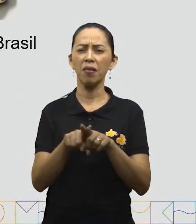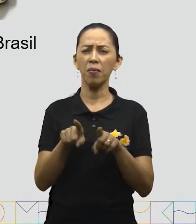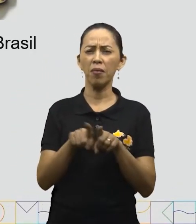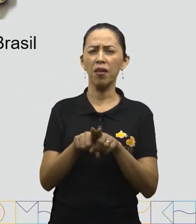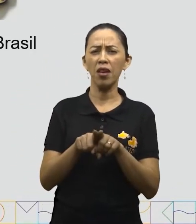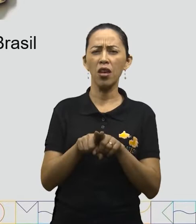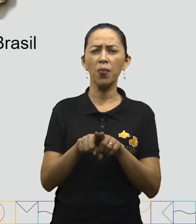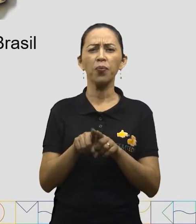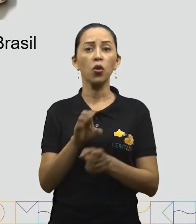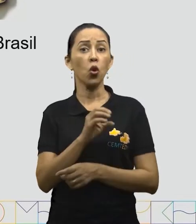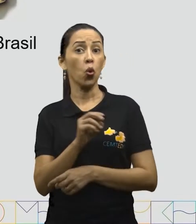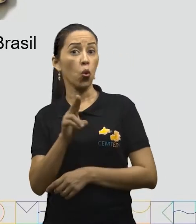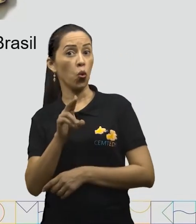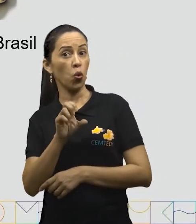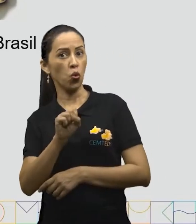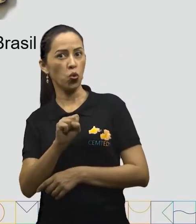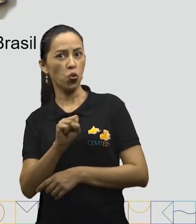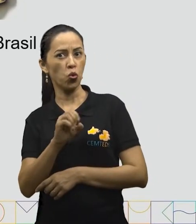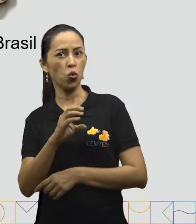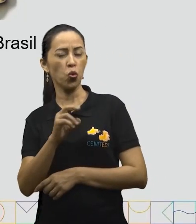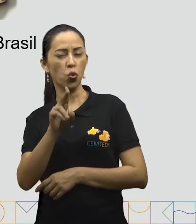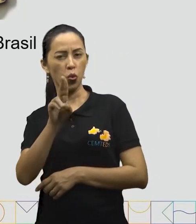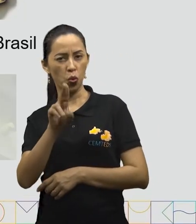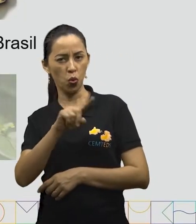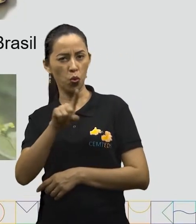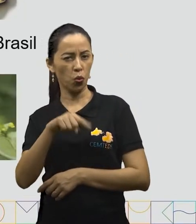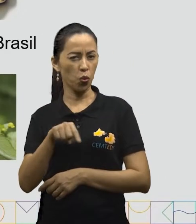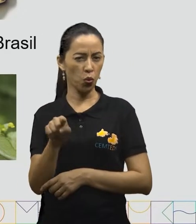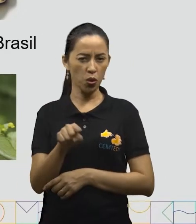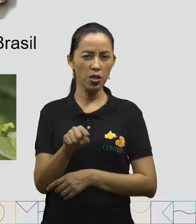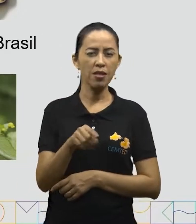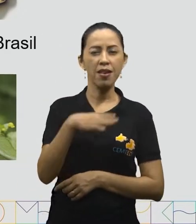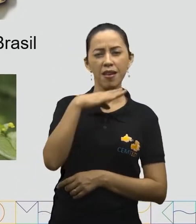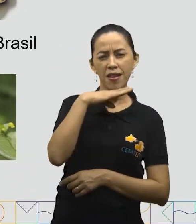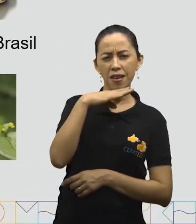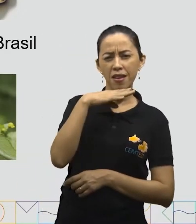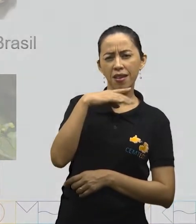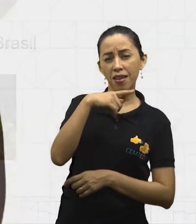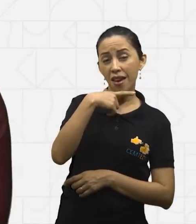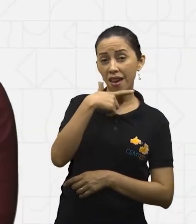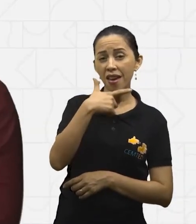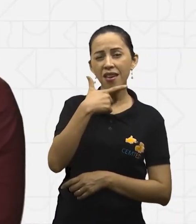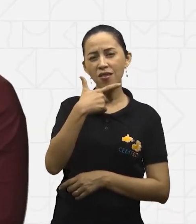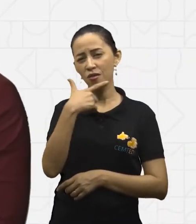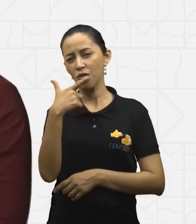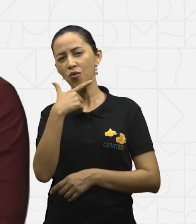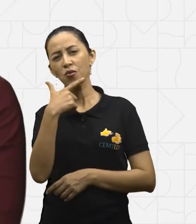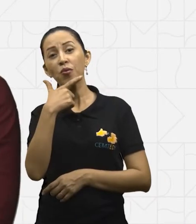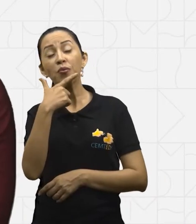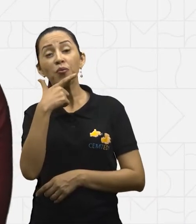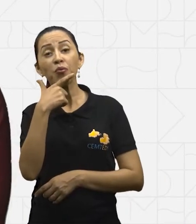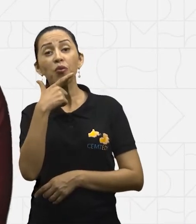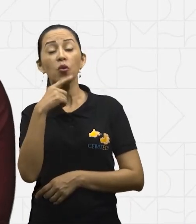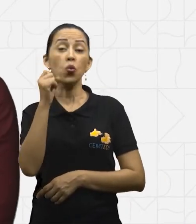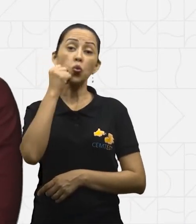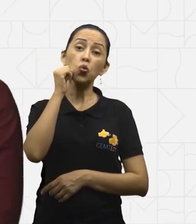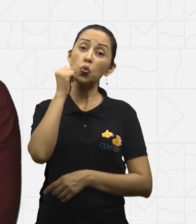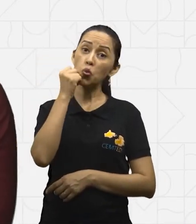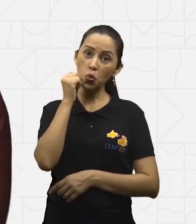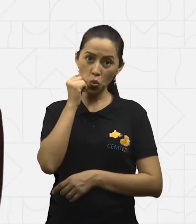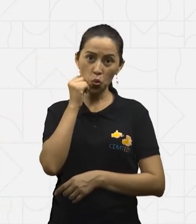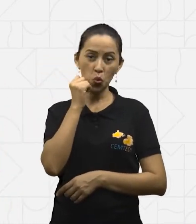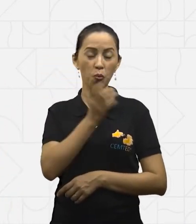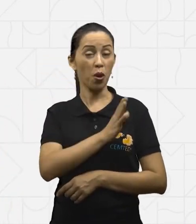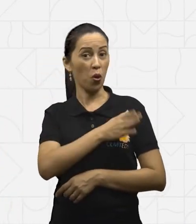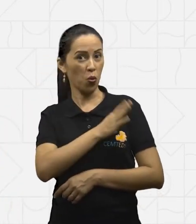queijo coalho, suco de maracujá e jambu. Doutora, no caso, a manteiga,